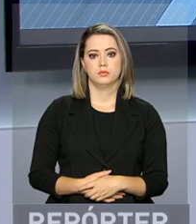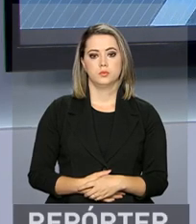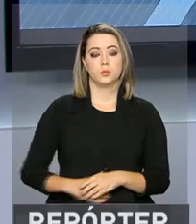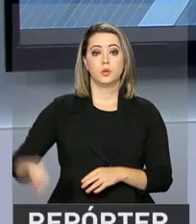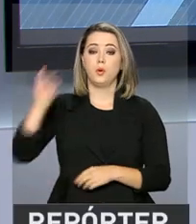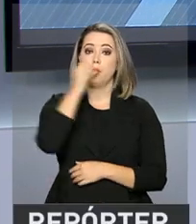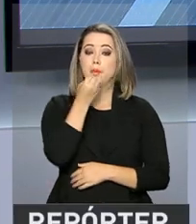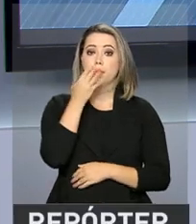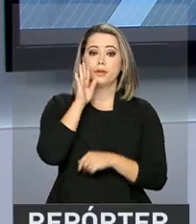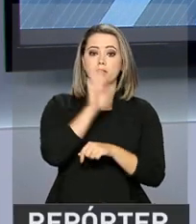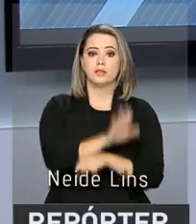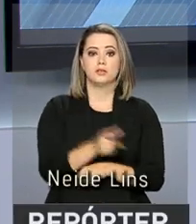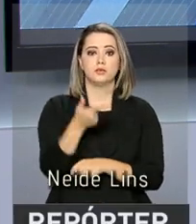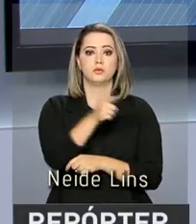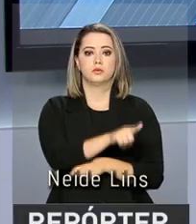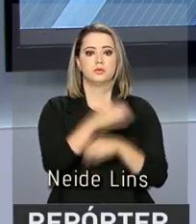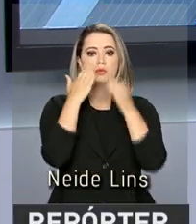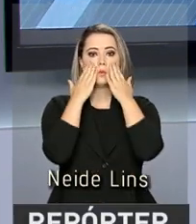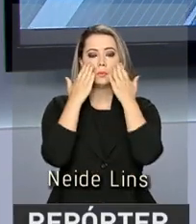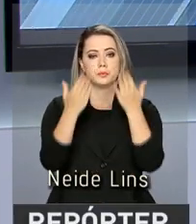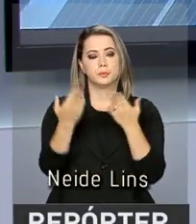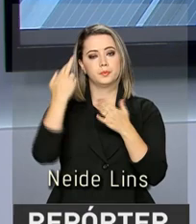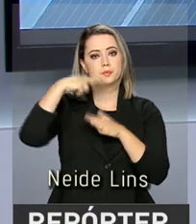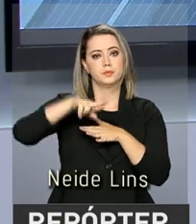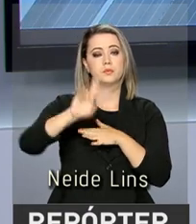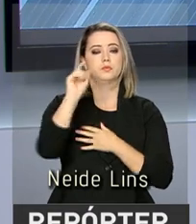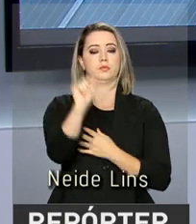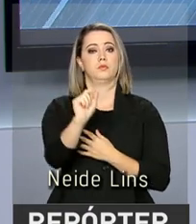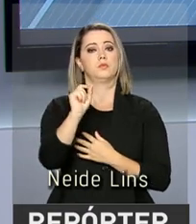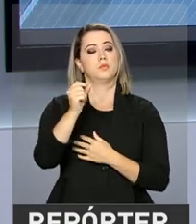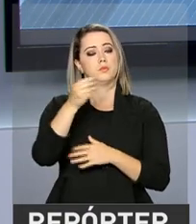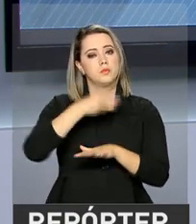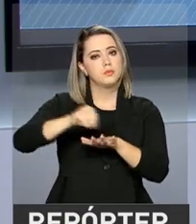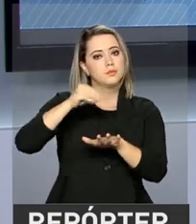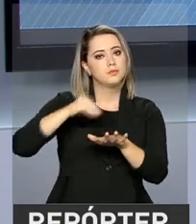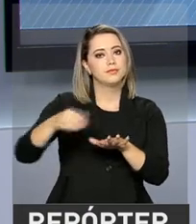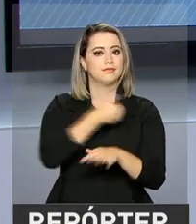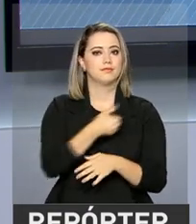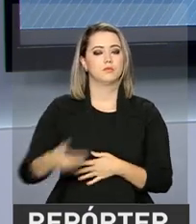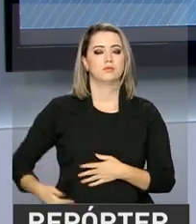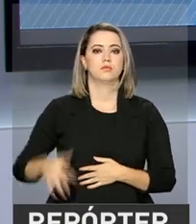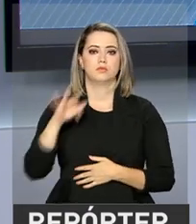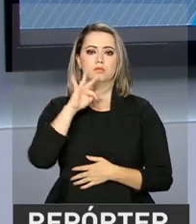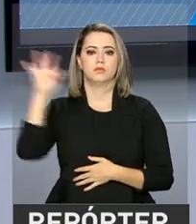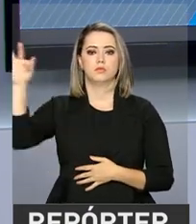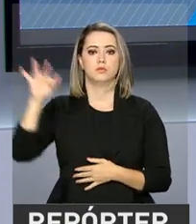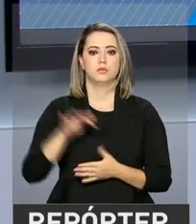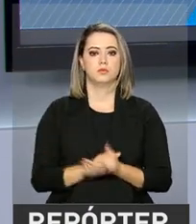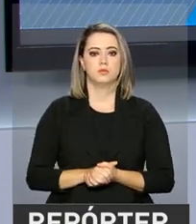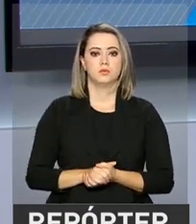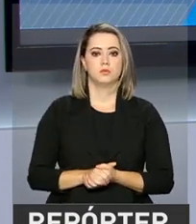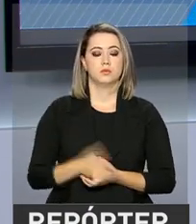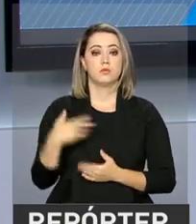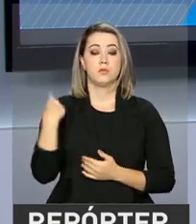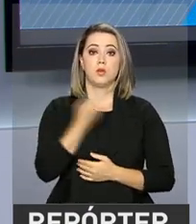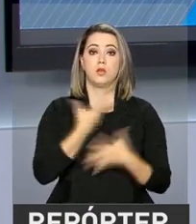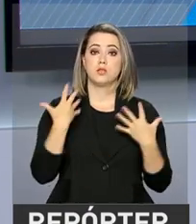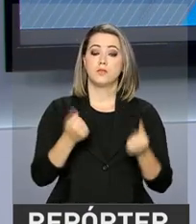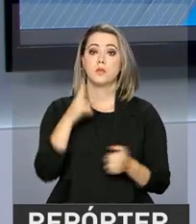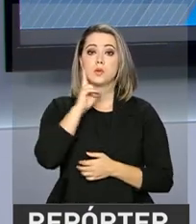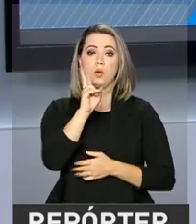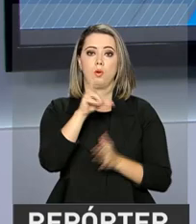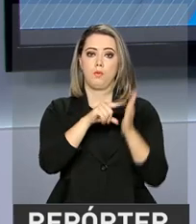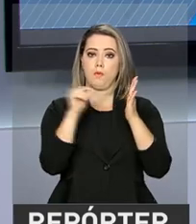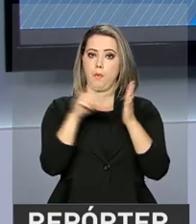Olá, boa tarde. Estamos de volta com mais uma edição do Repórter NBR e as notícias do governo federal. E nós vamos direto ao